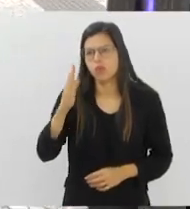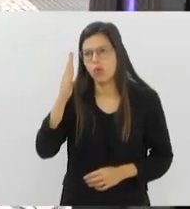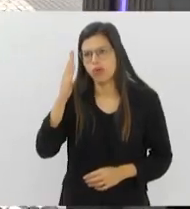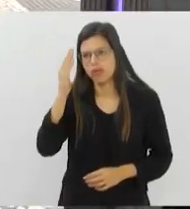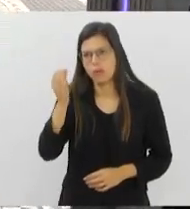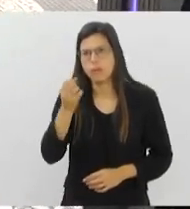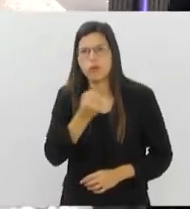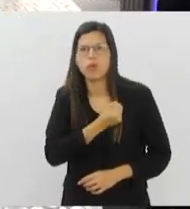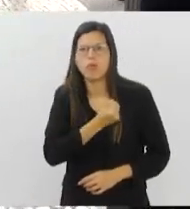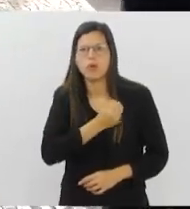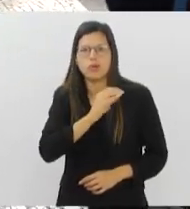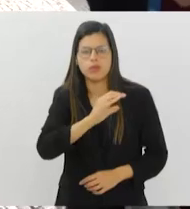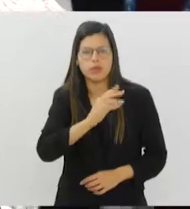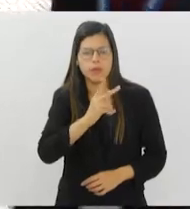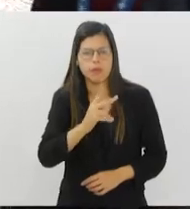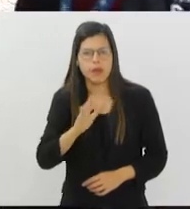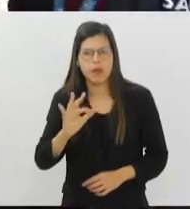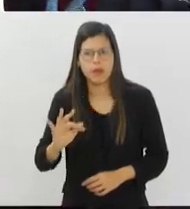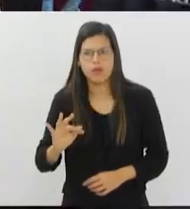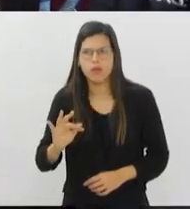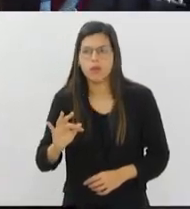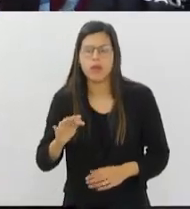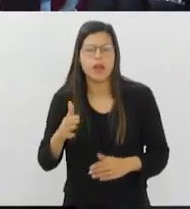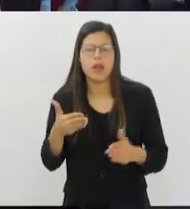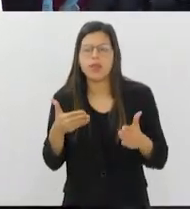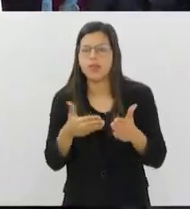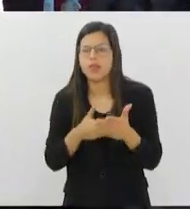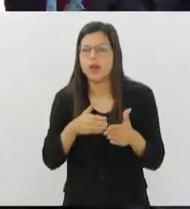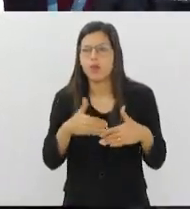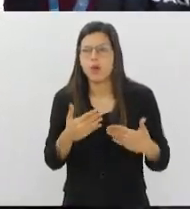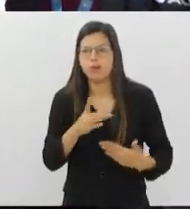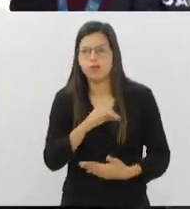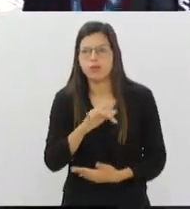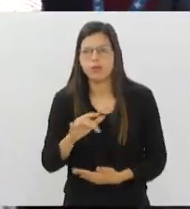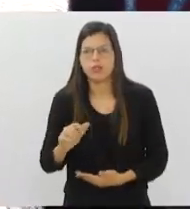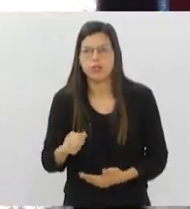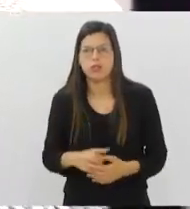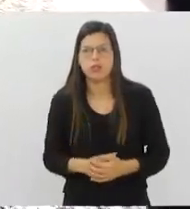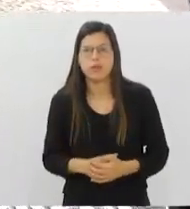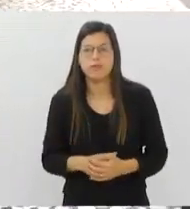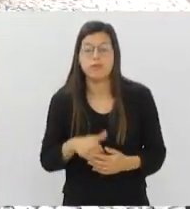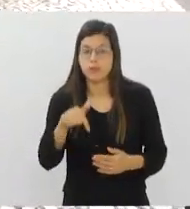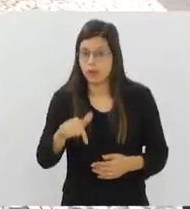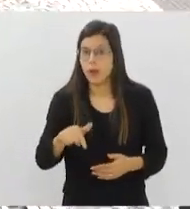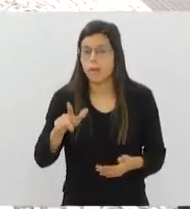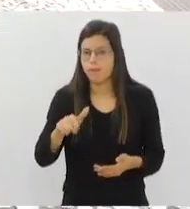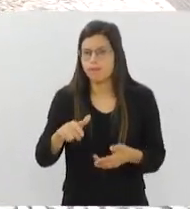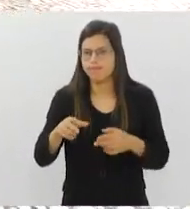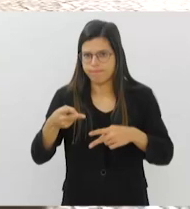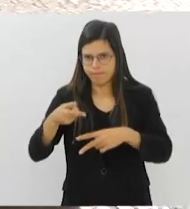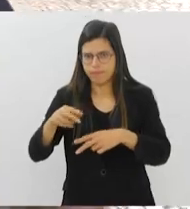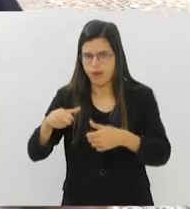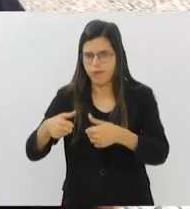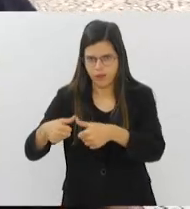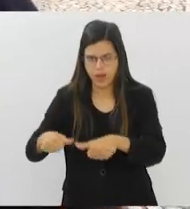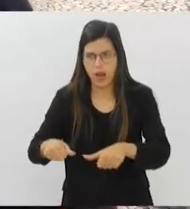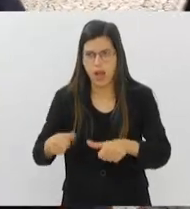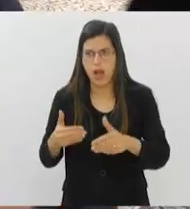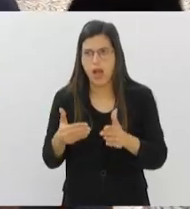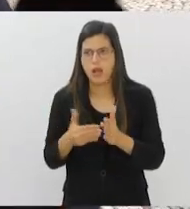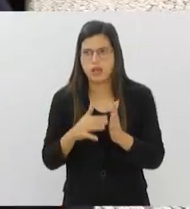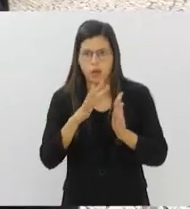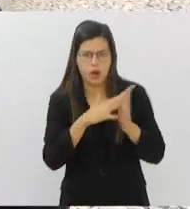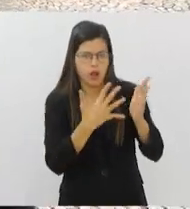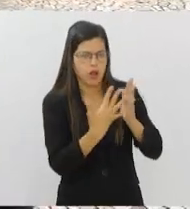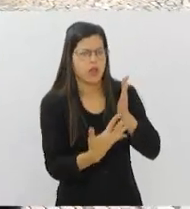só o CPF. E até quando tem essa atuação, esses pontos de vacinação estão disponíveis? ponto aqui é fixo, tá? De acordo com o calendário vacinal ele